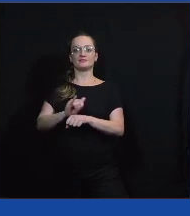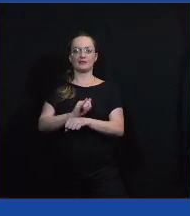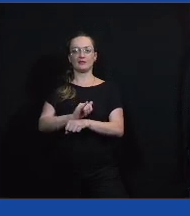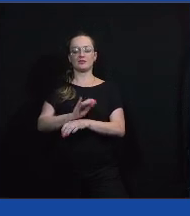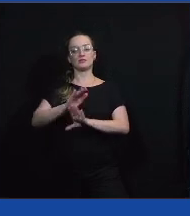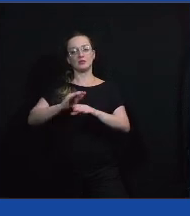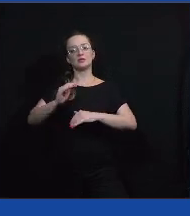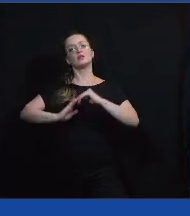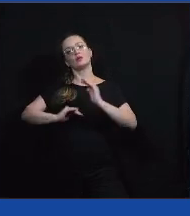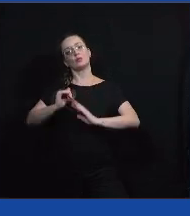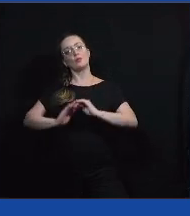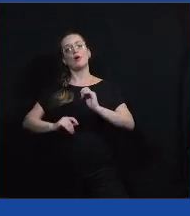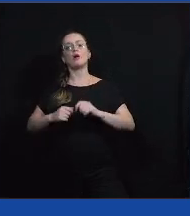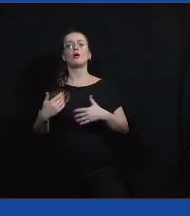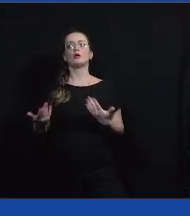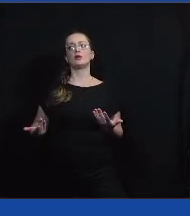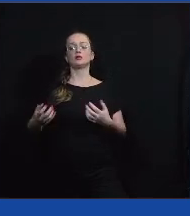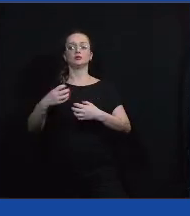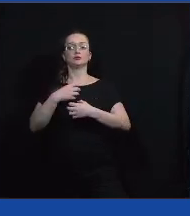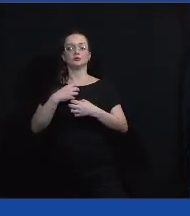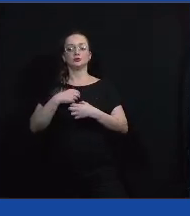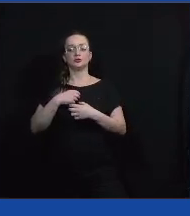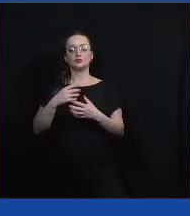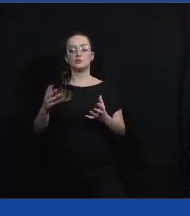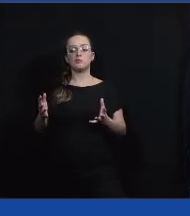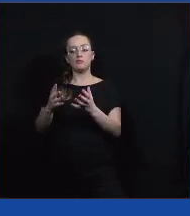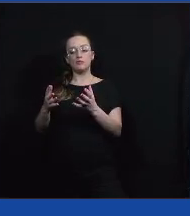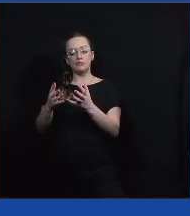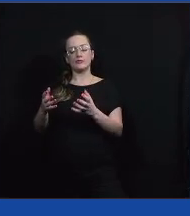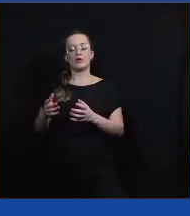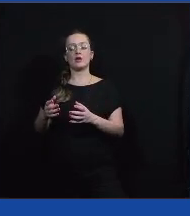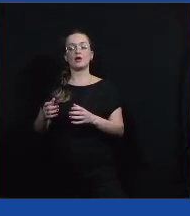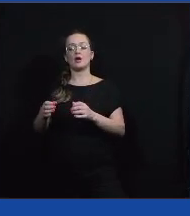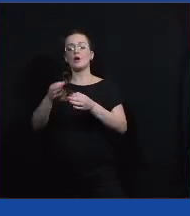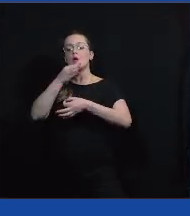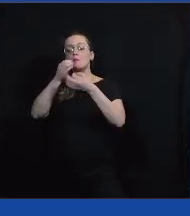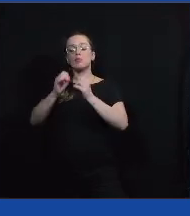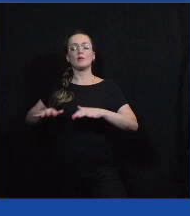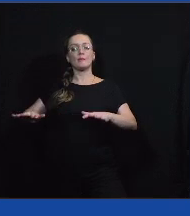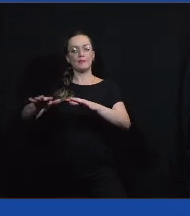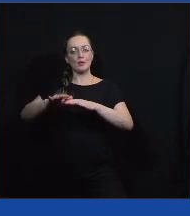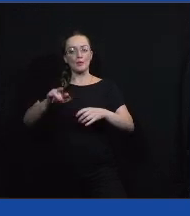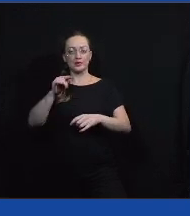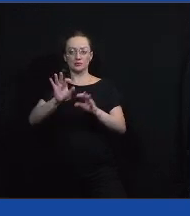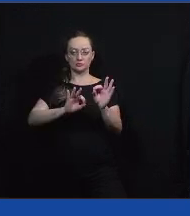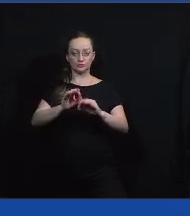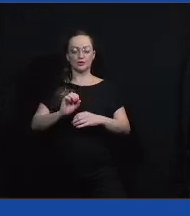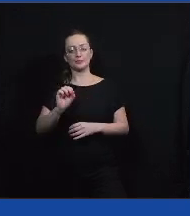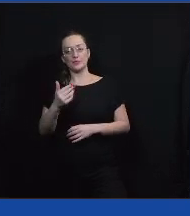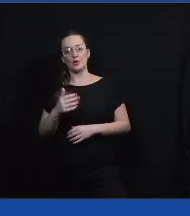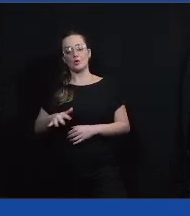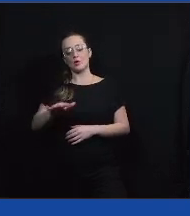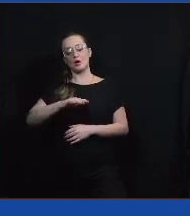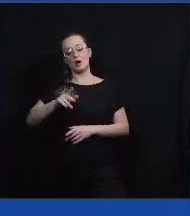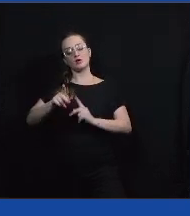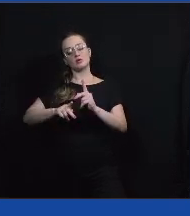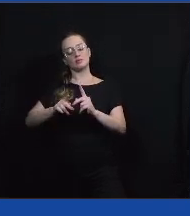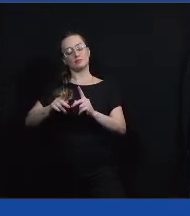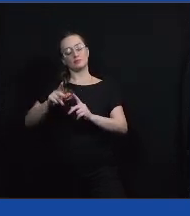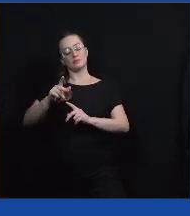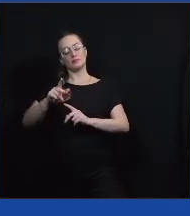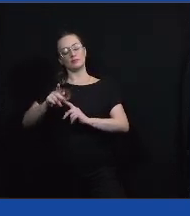atuar, às vezes, uma forma de mobilizar a opinião pública para esse projeto ou mobilizar a opinião do setor público mesmo,